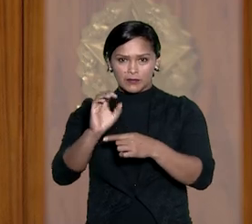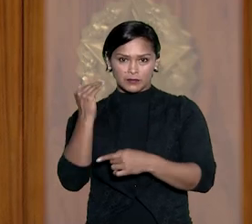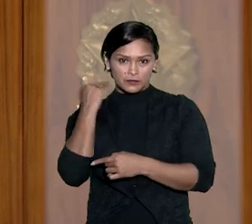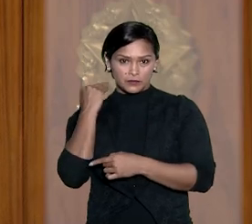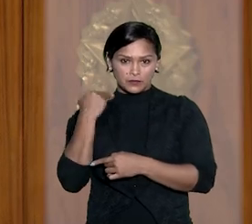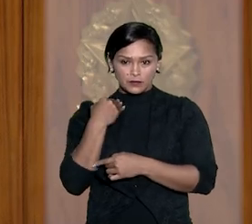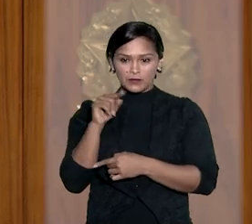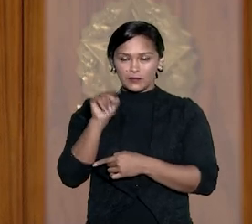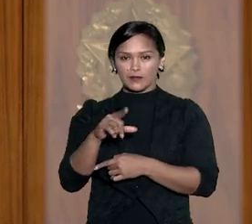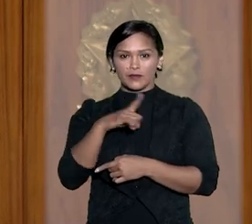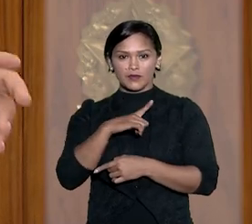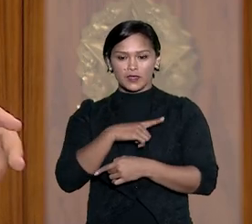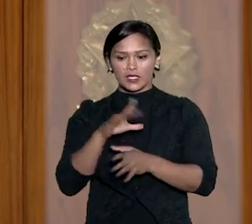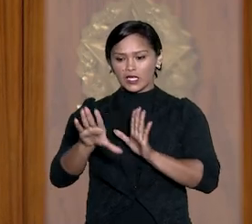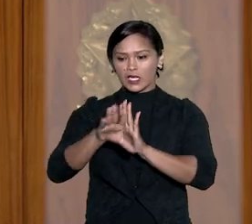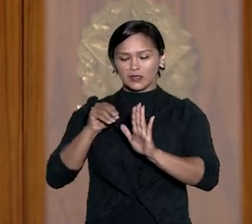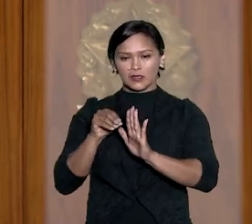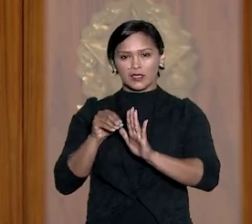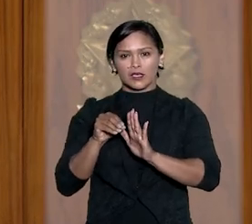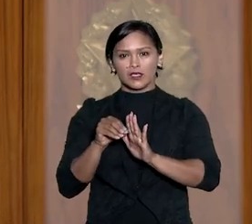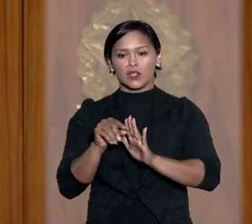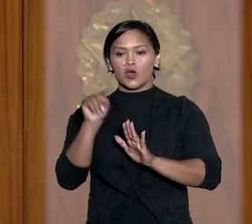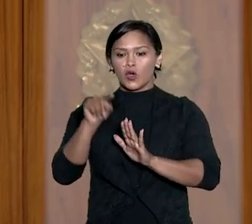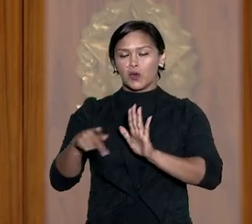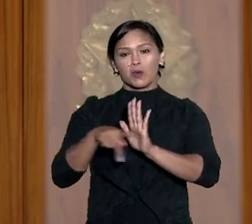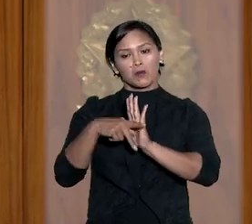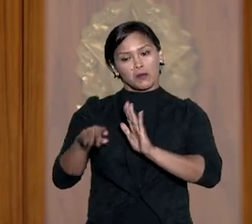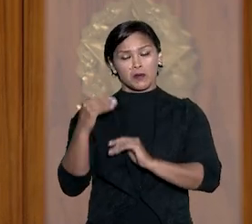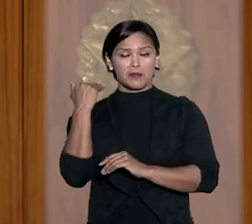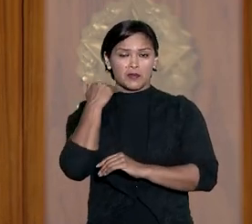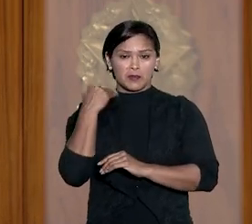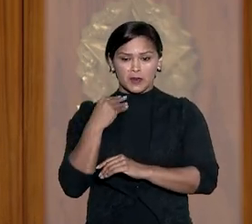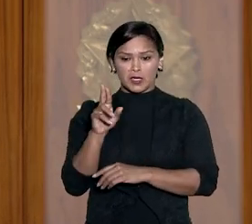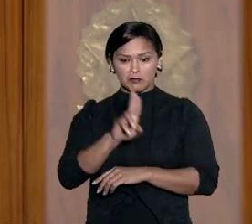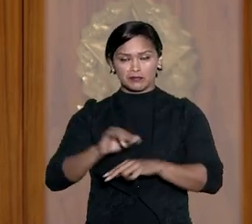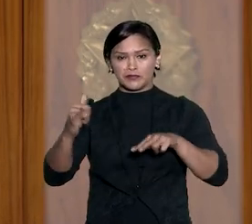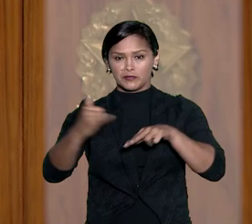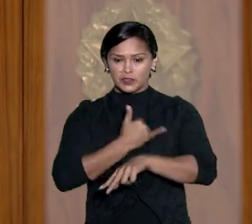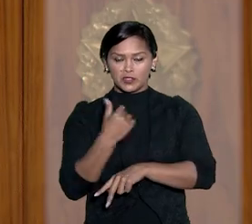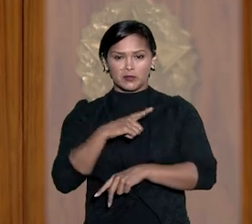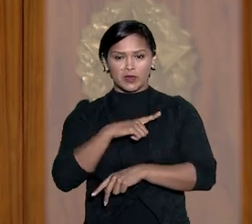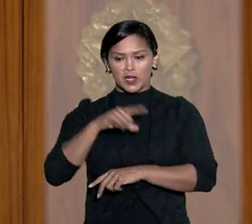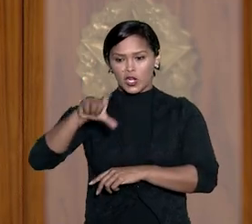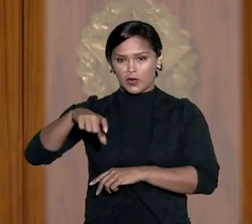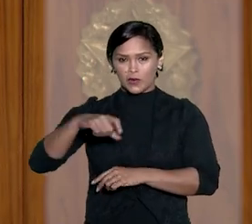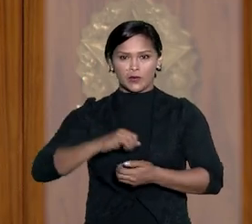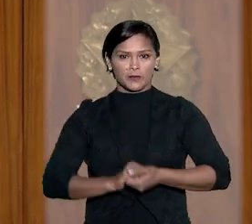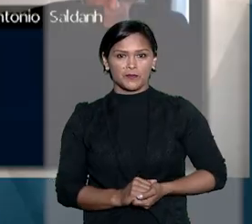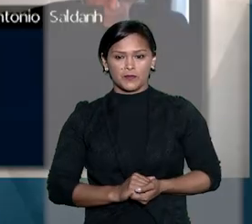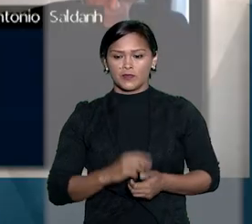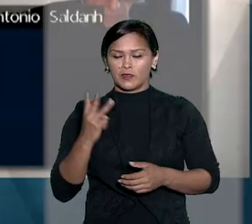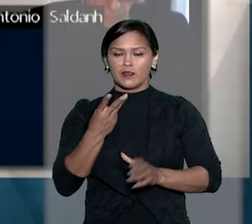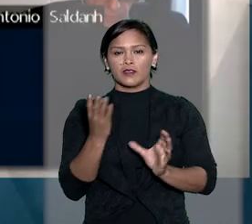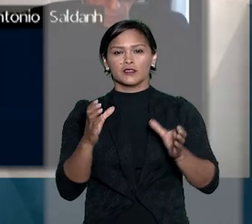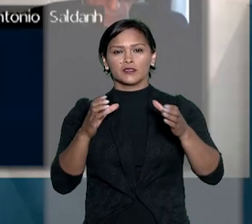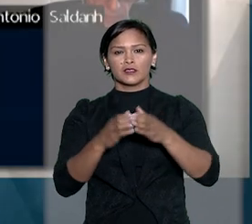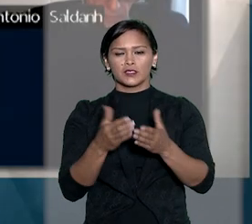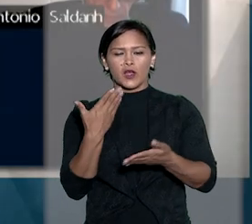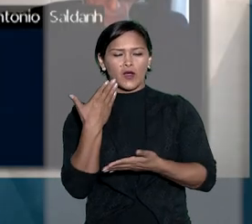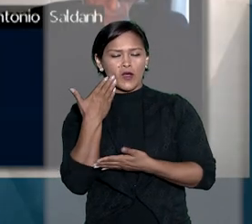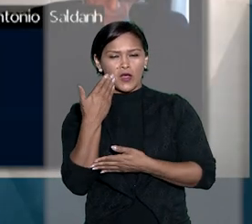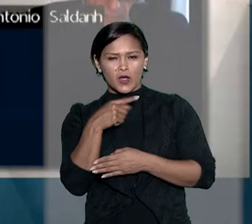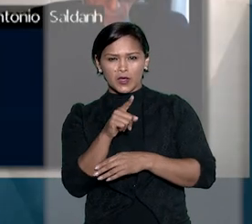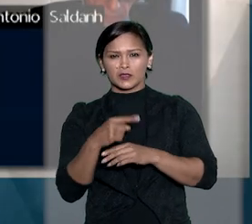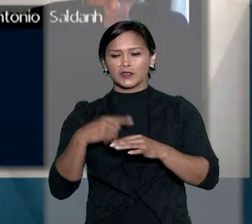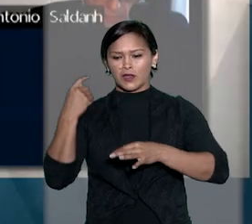da agência em que ele seria sacado, ou seja, o local no qual a vítima possui conta bancária. A terceira sessão